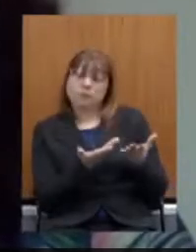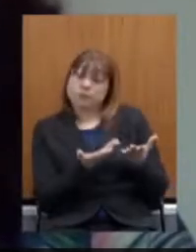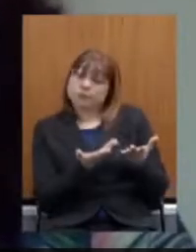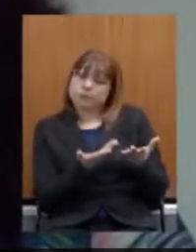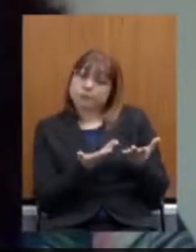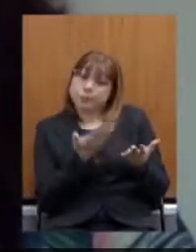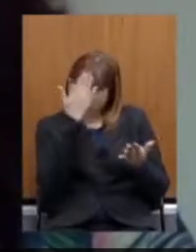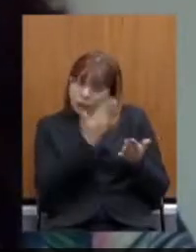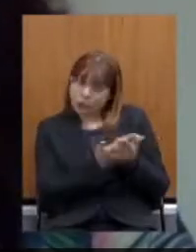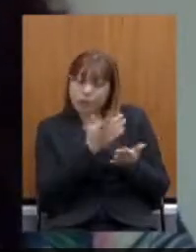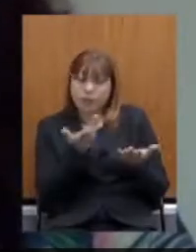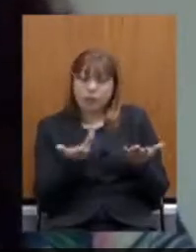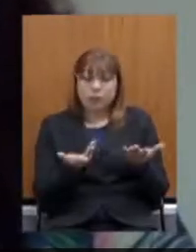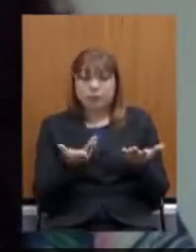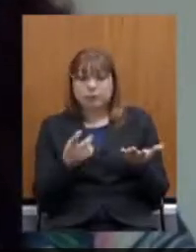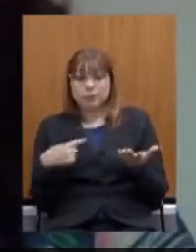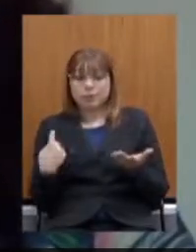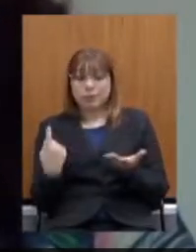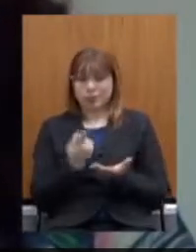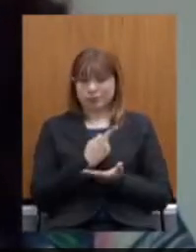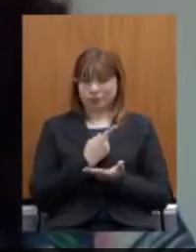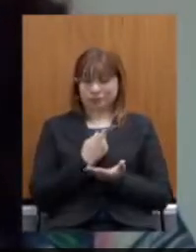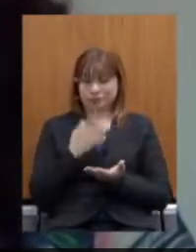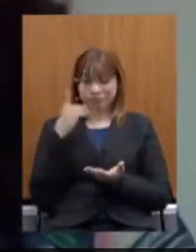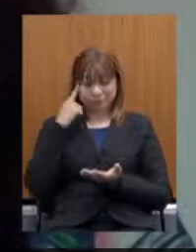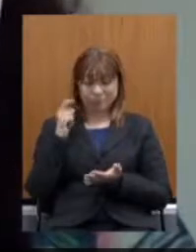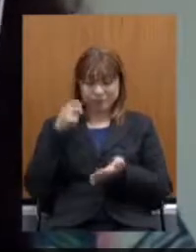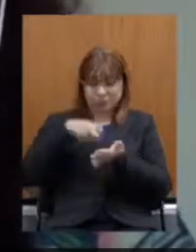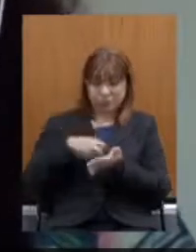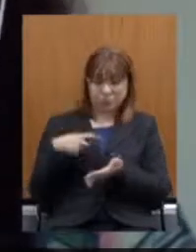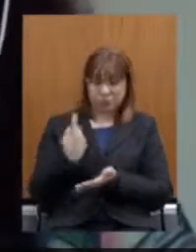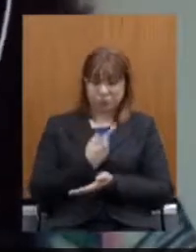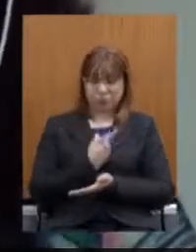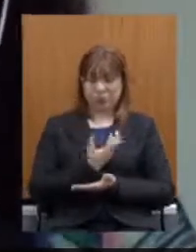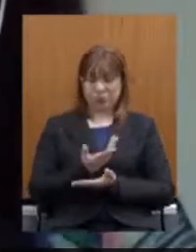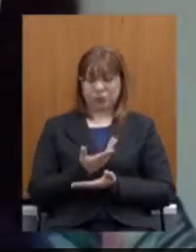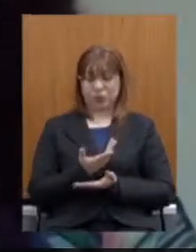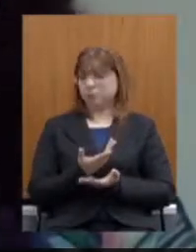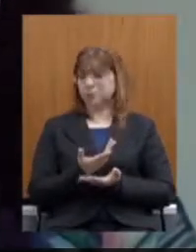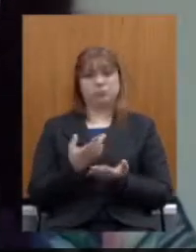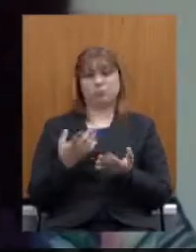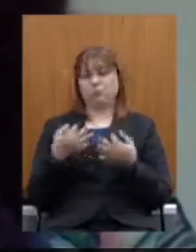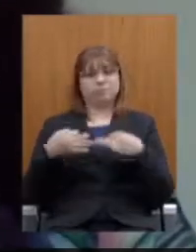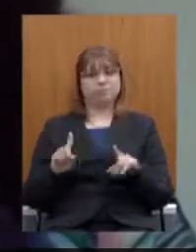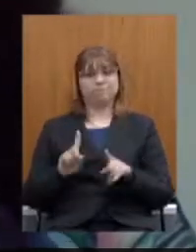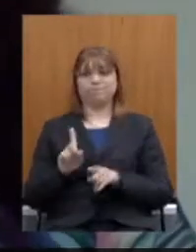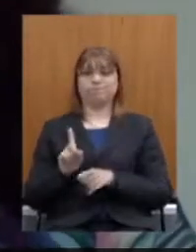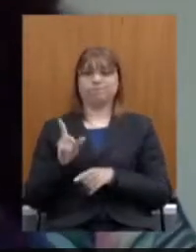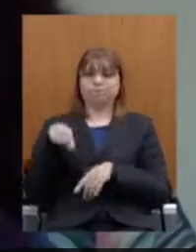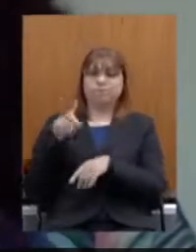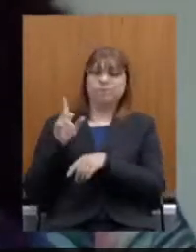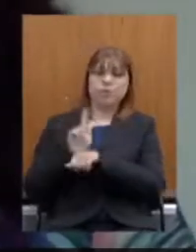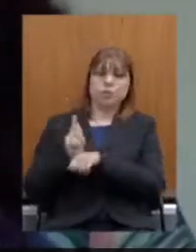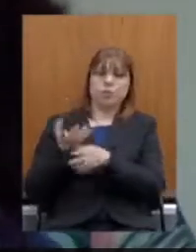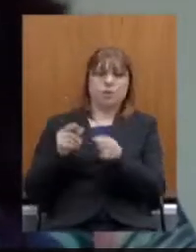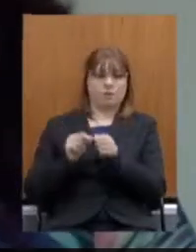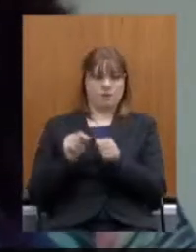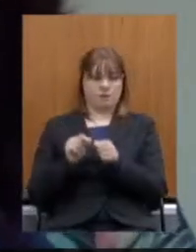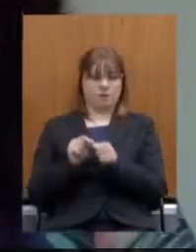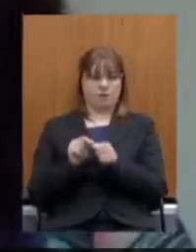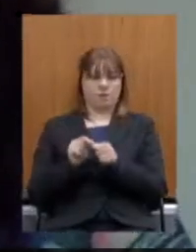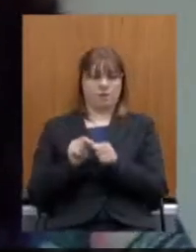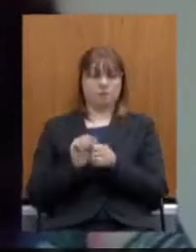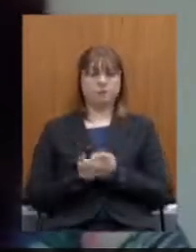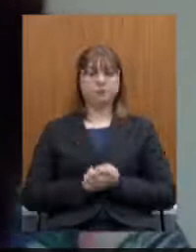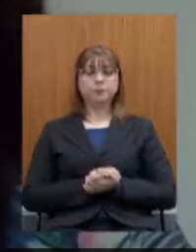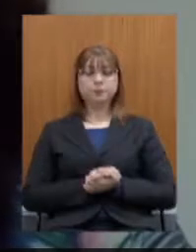dos gestores é inaceitável, para não dizer desonesto. Os pontos que vamos abordar